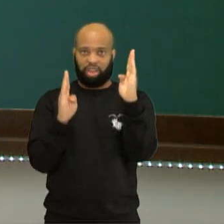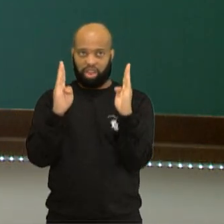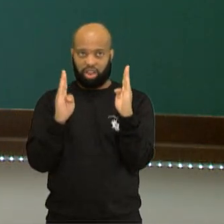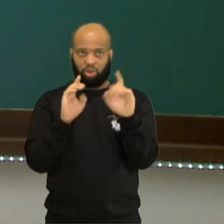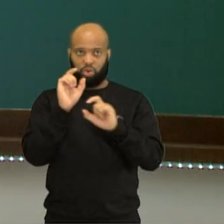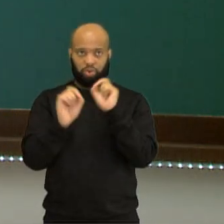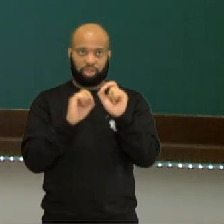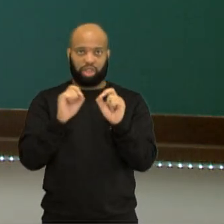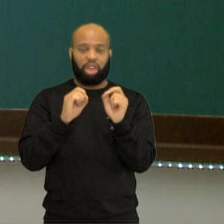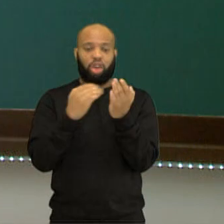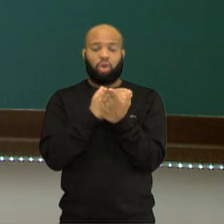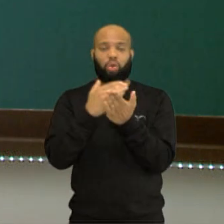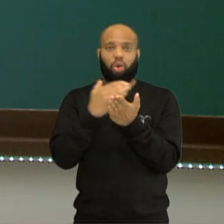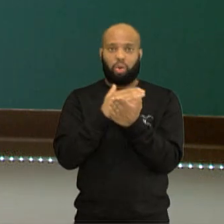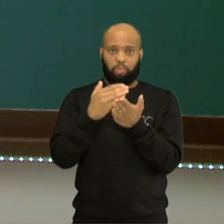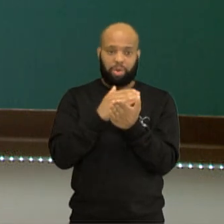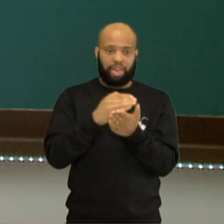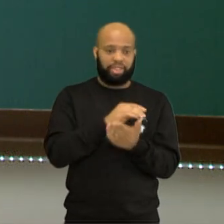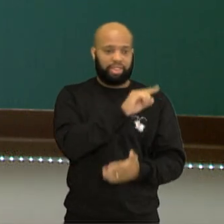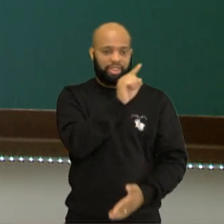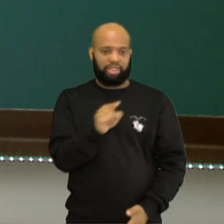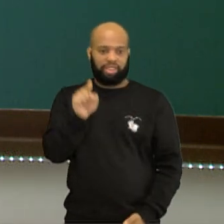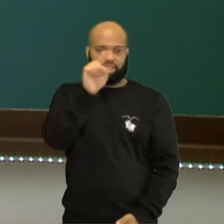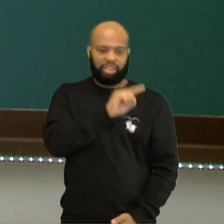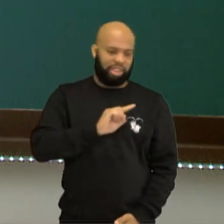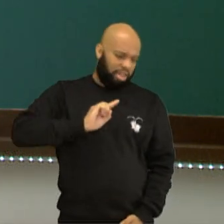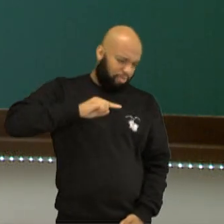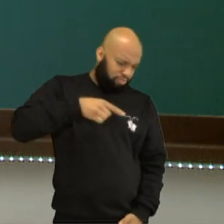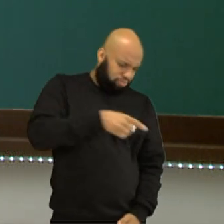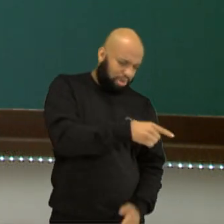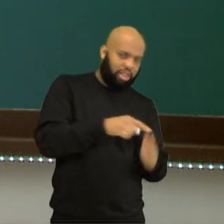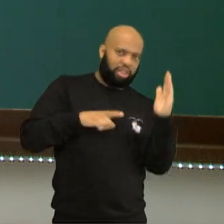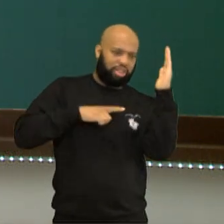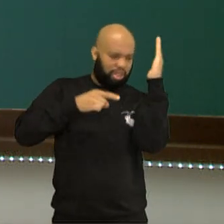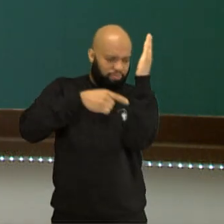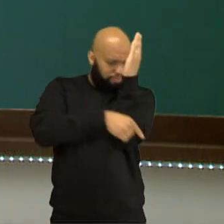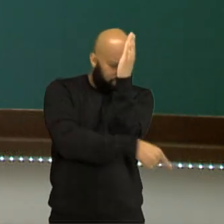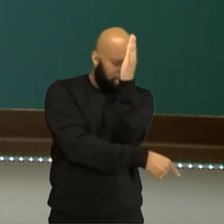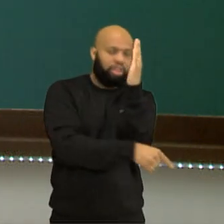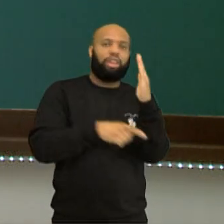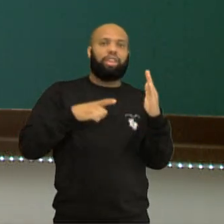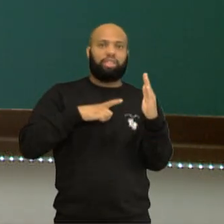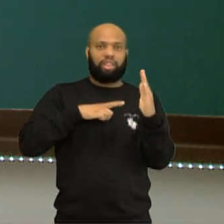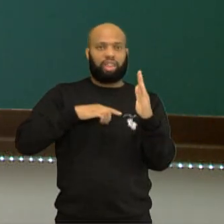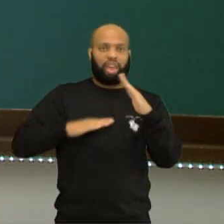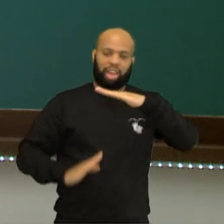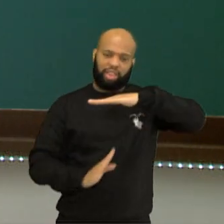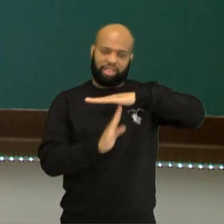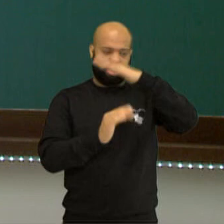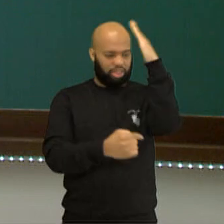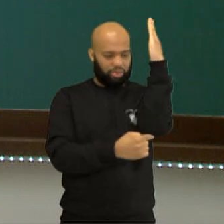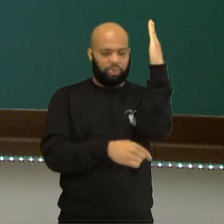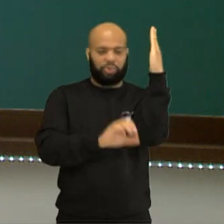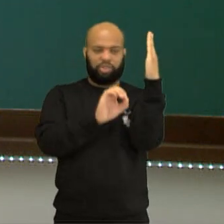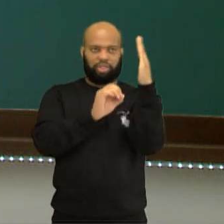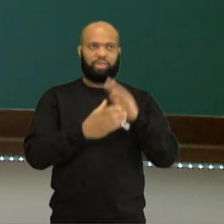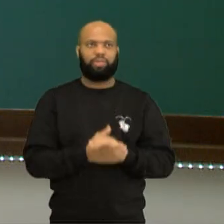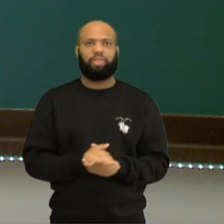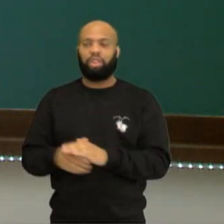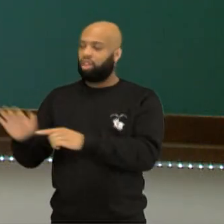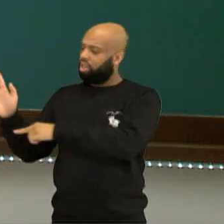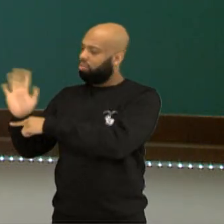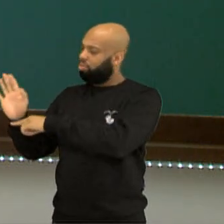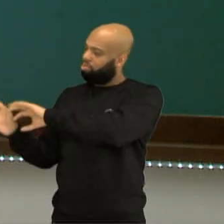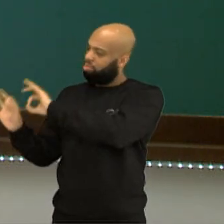que zero pode ser representado do menos infinito até o zero. Tá bom, pessoal? Então, né, pessoal?